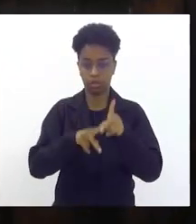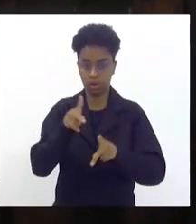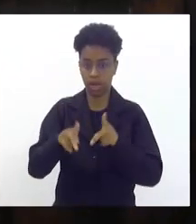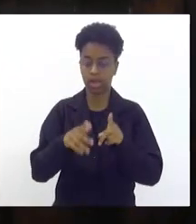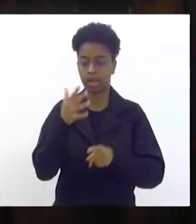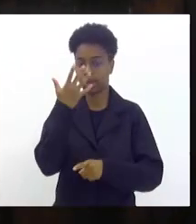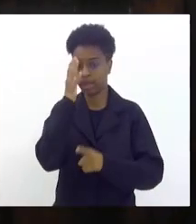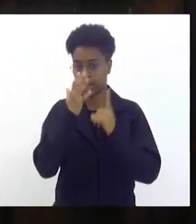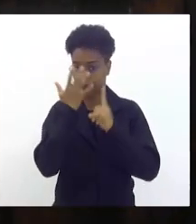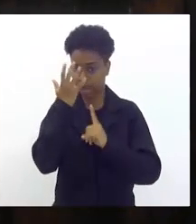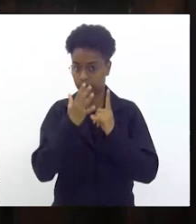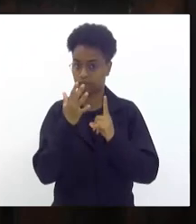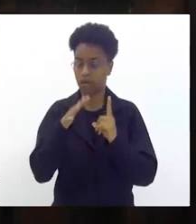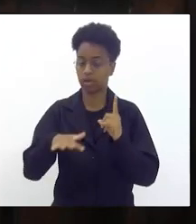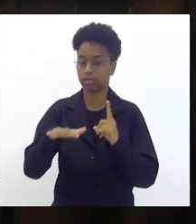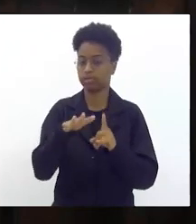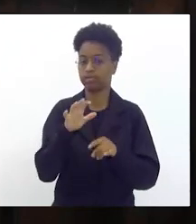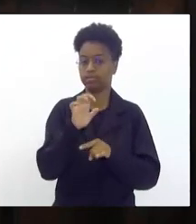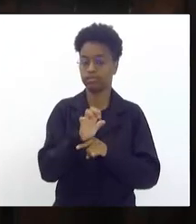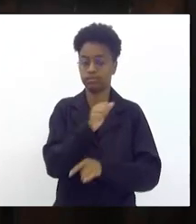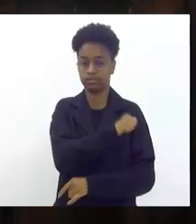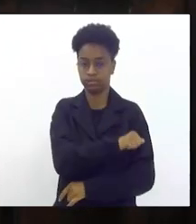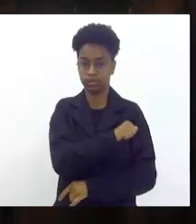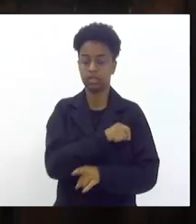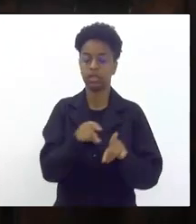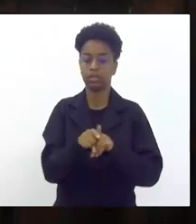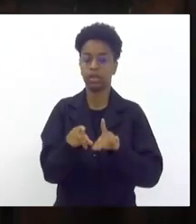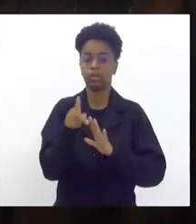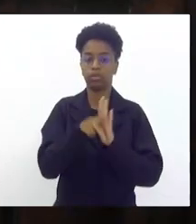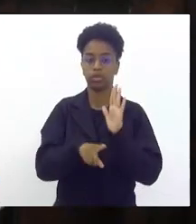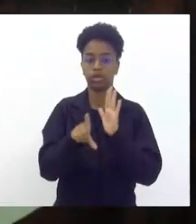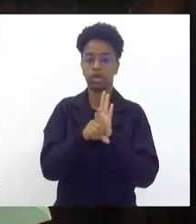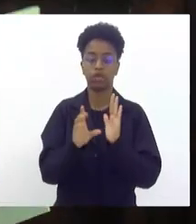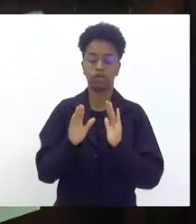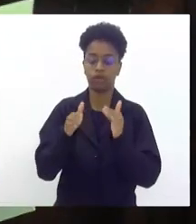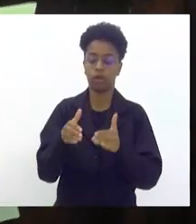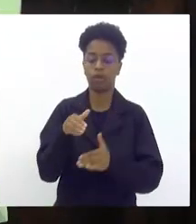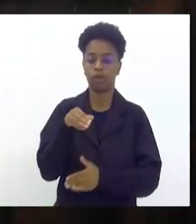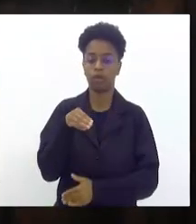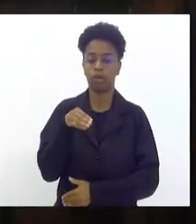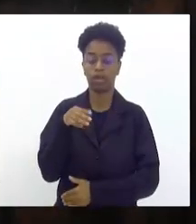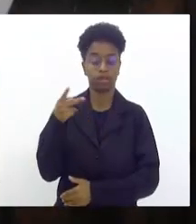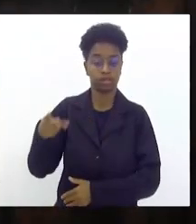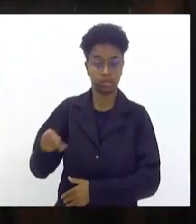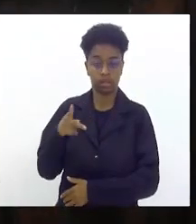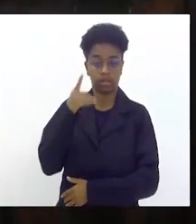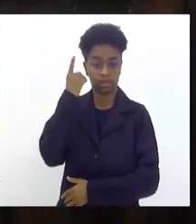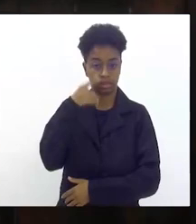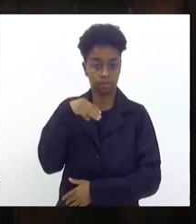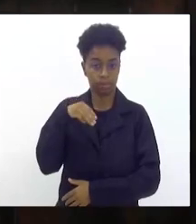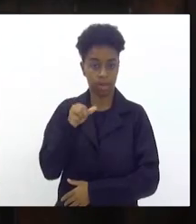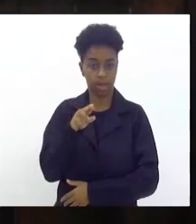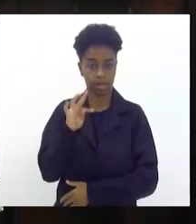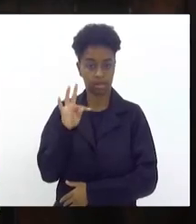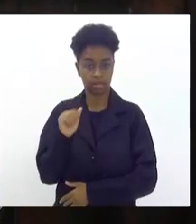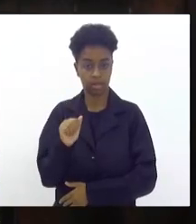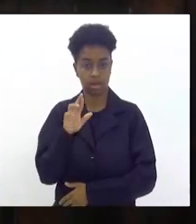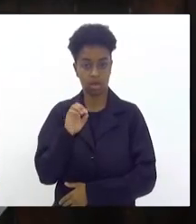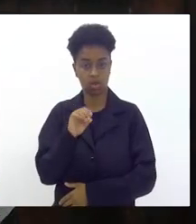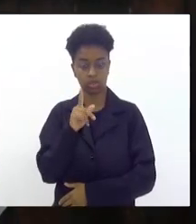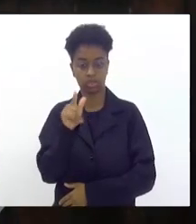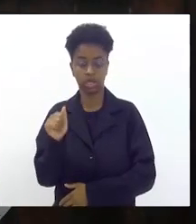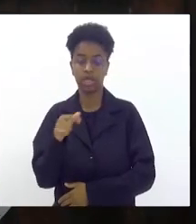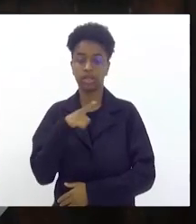temos um projeto de autoria da deputada Marta Rocha que tem como objetivo